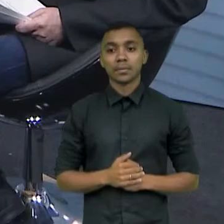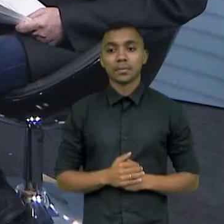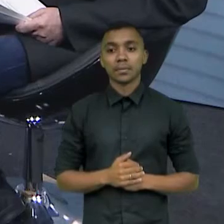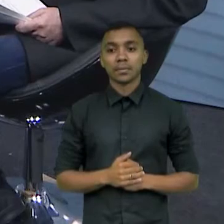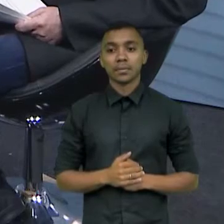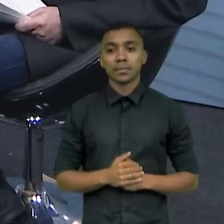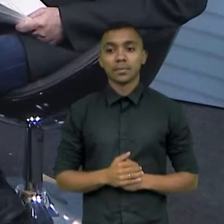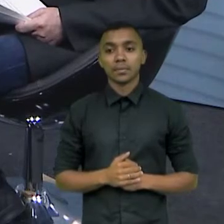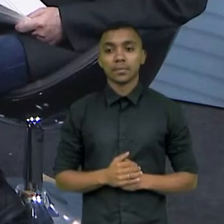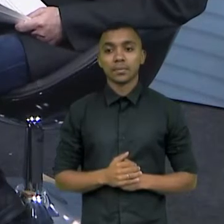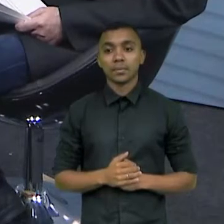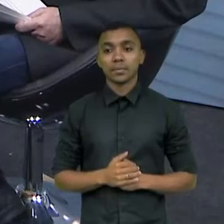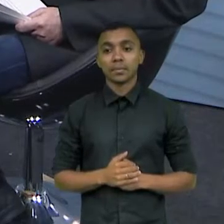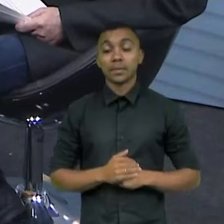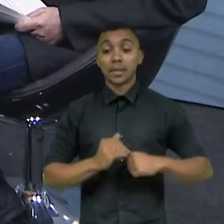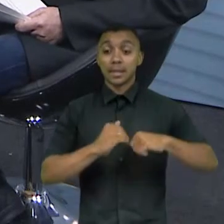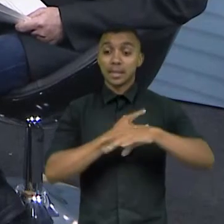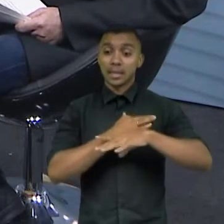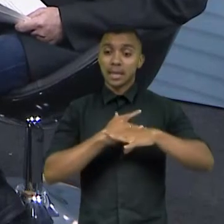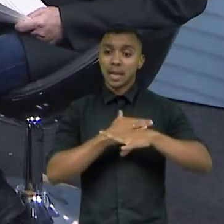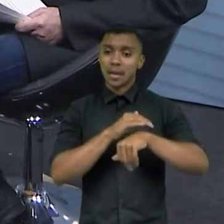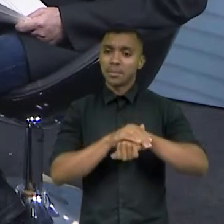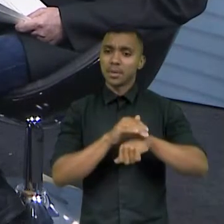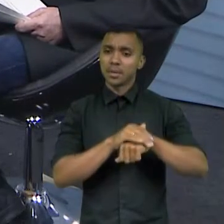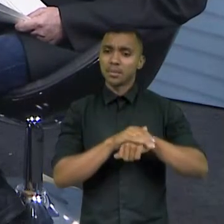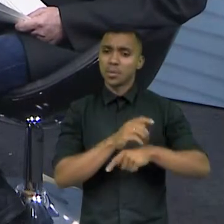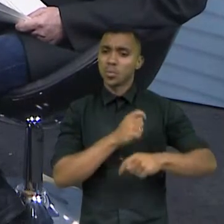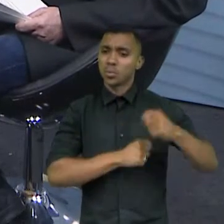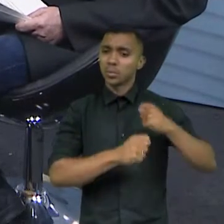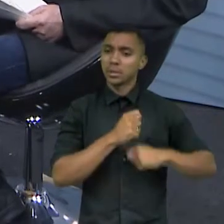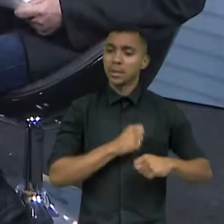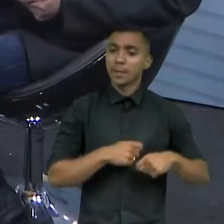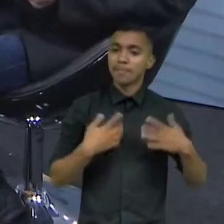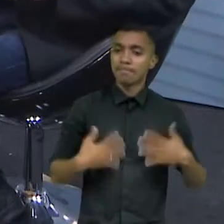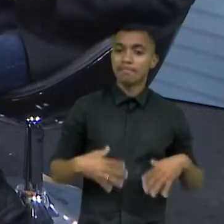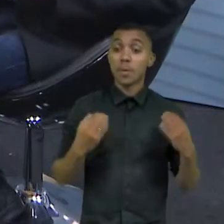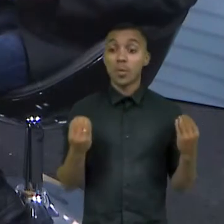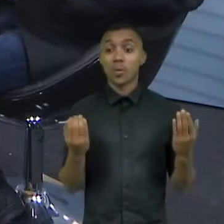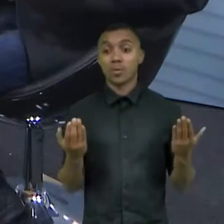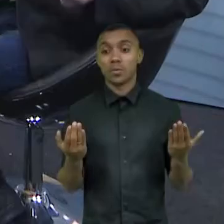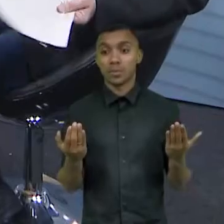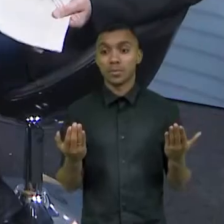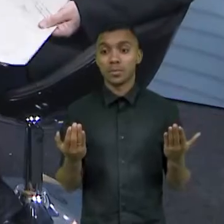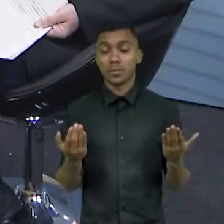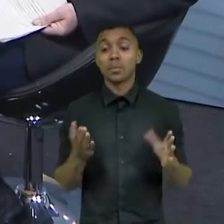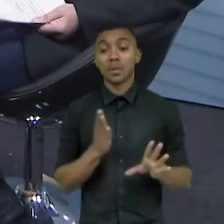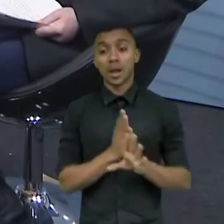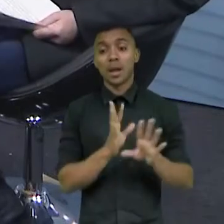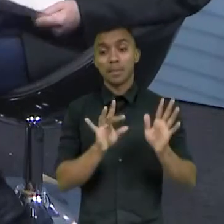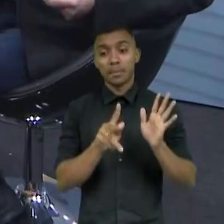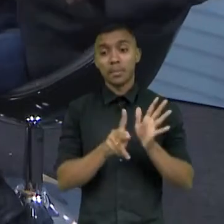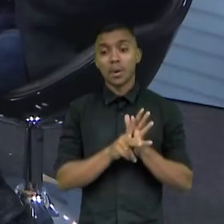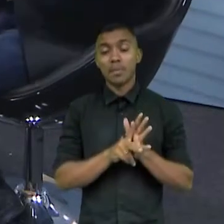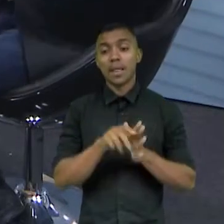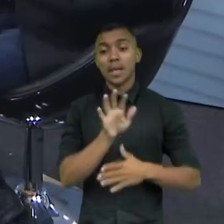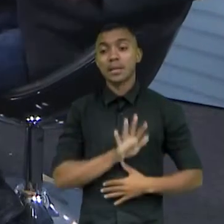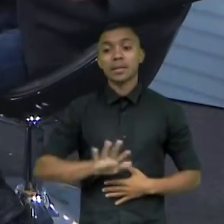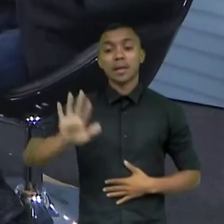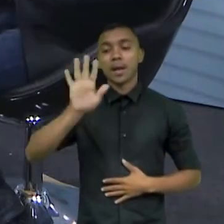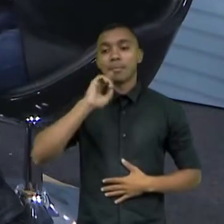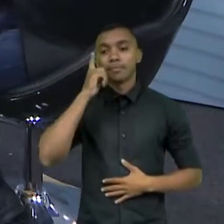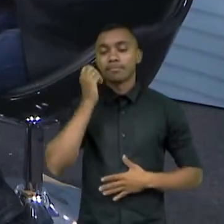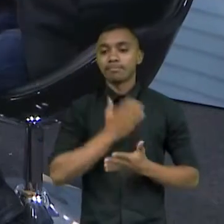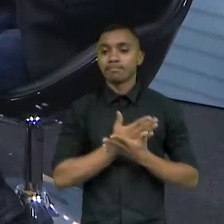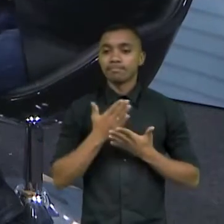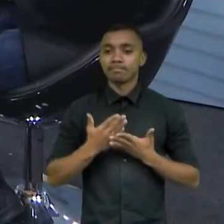essas cidades vão se conectam, se conversam? Porque a coalizão de impacto é nacional. É, nacional. Como é que funciona isso,